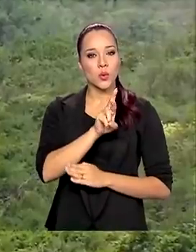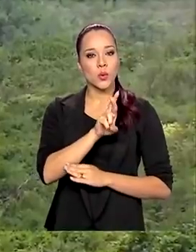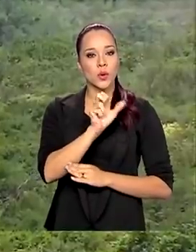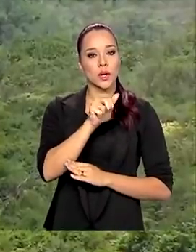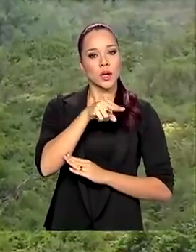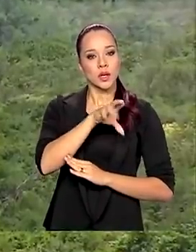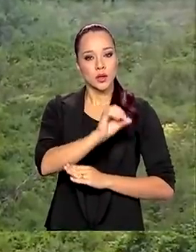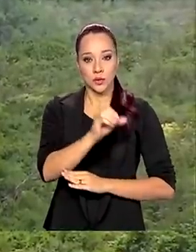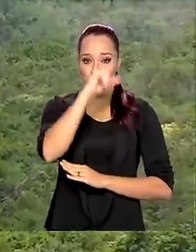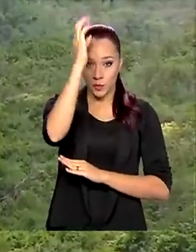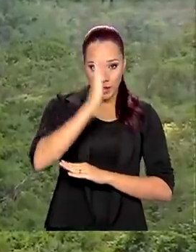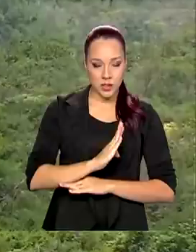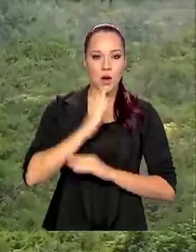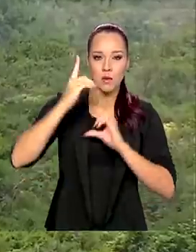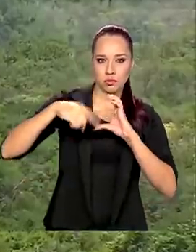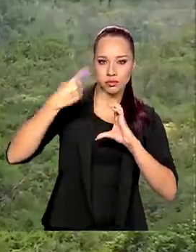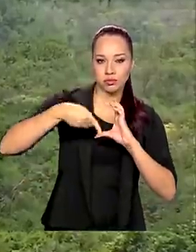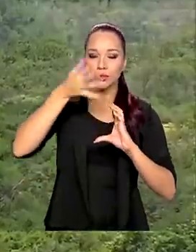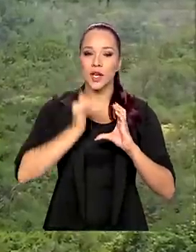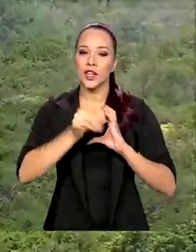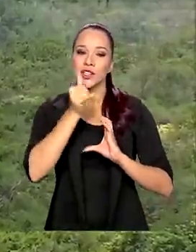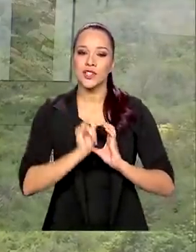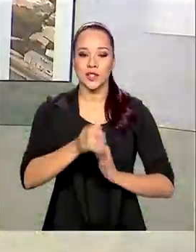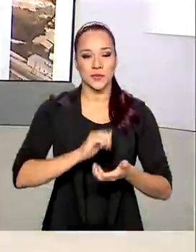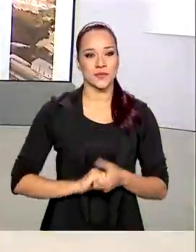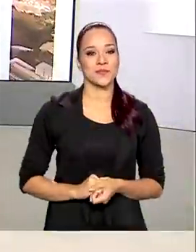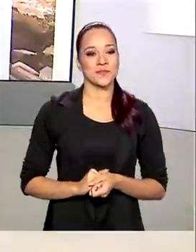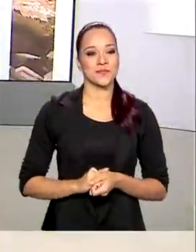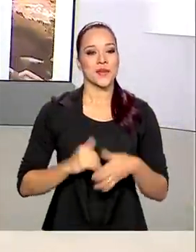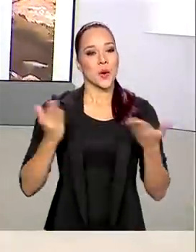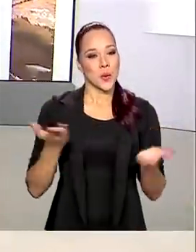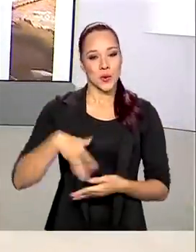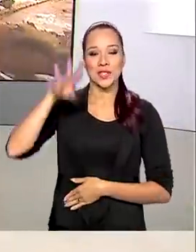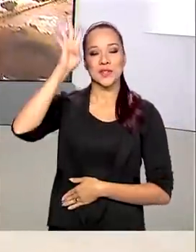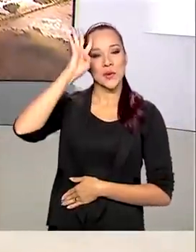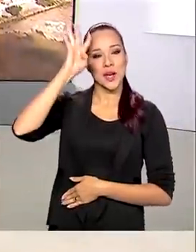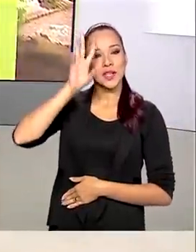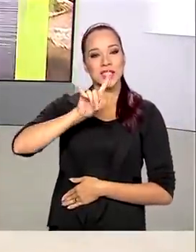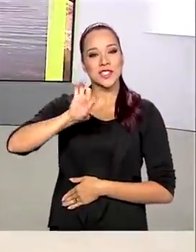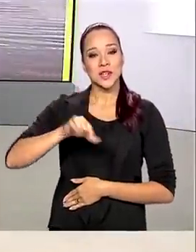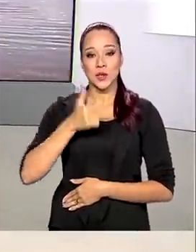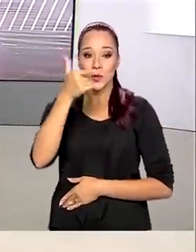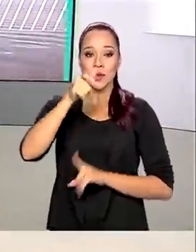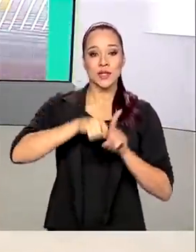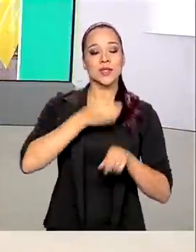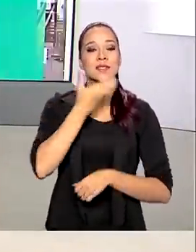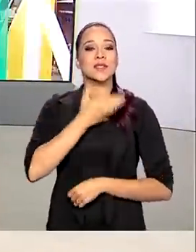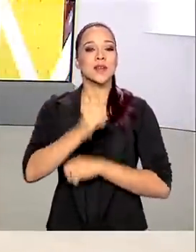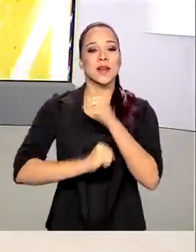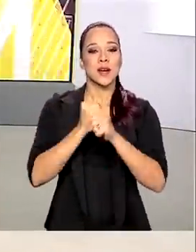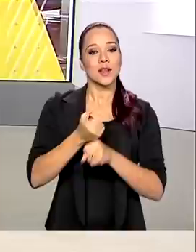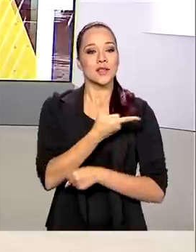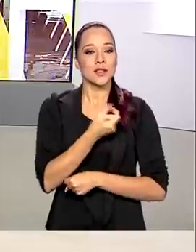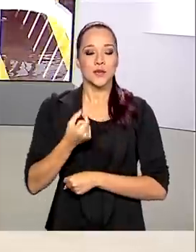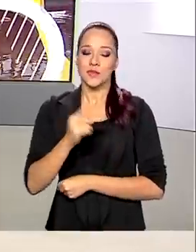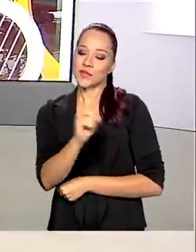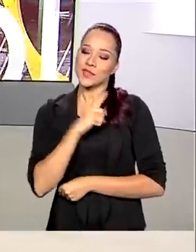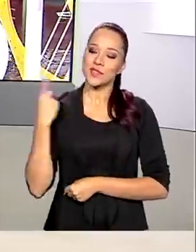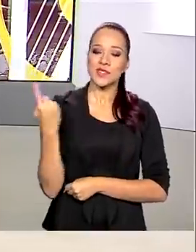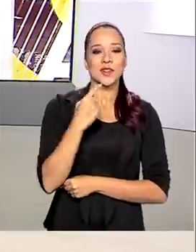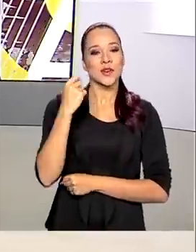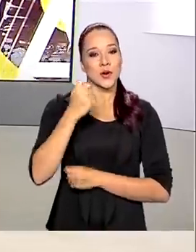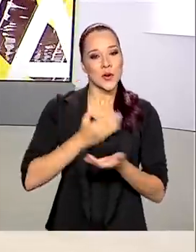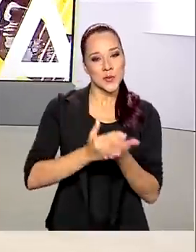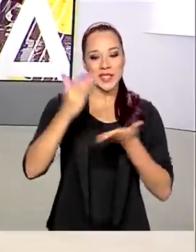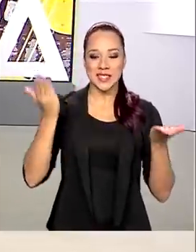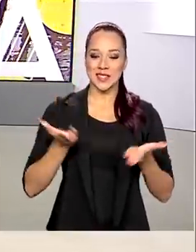de urânio no país para a geração de energia. dia. Hoje é quarta-feira, 2 de dezembro de 2020. O Brasil